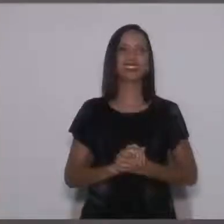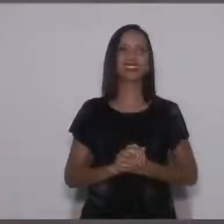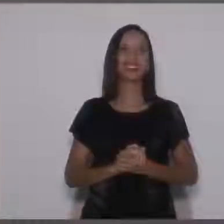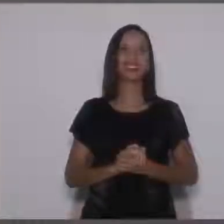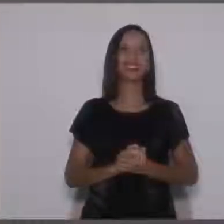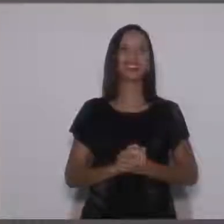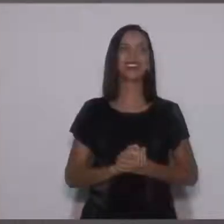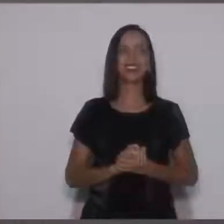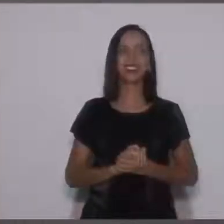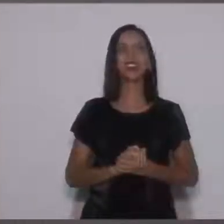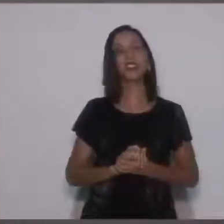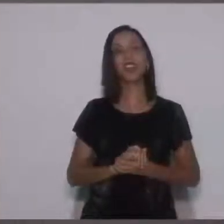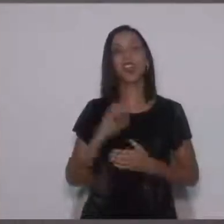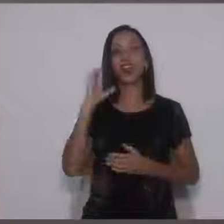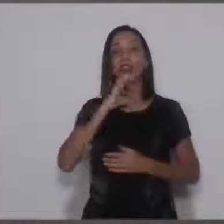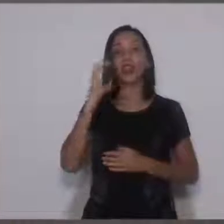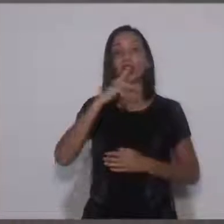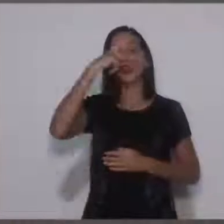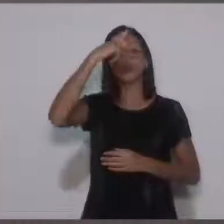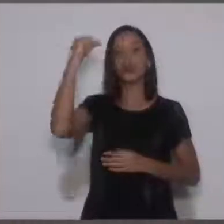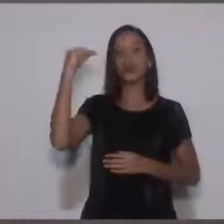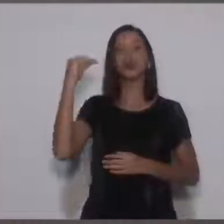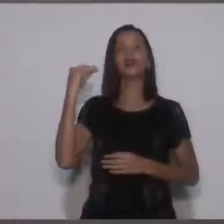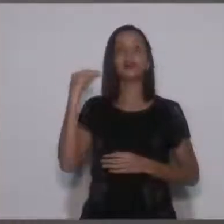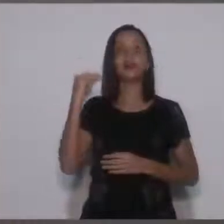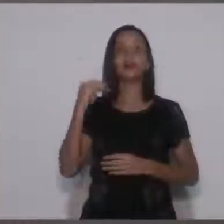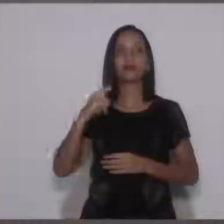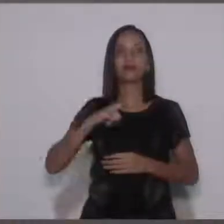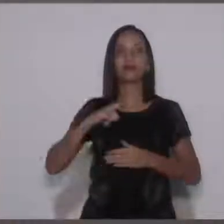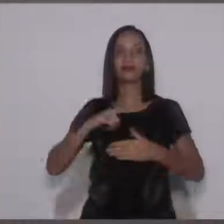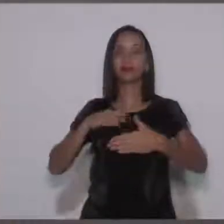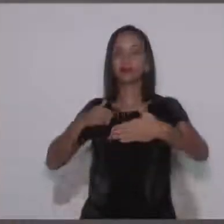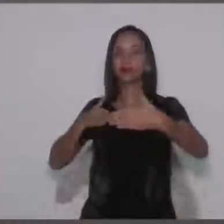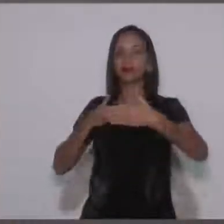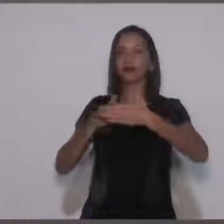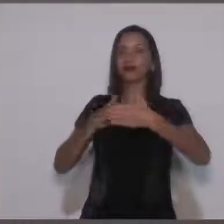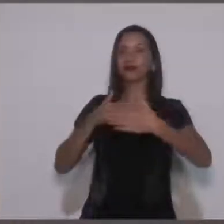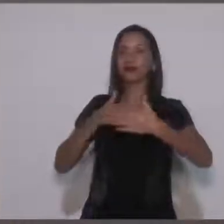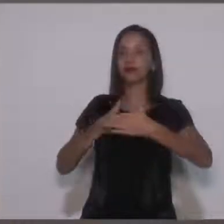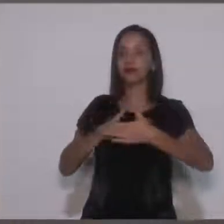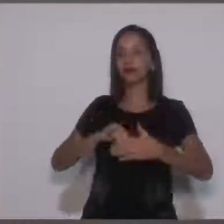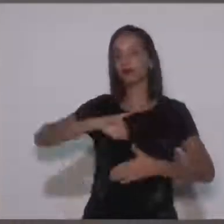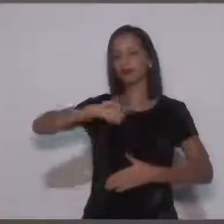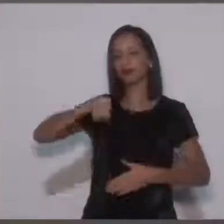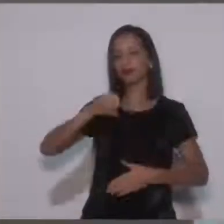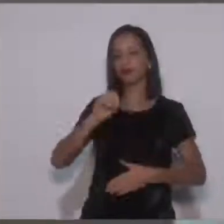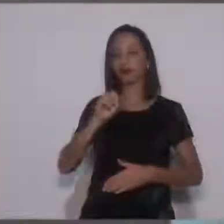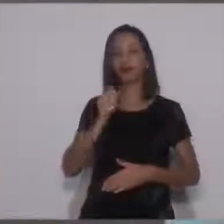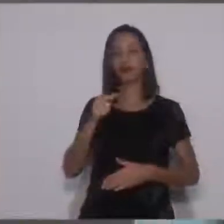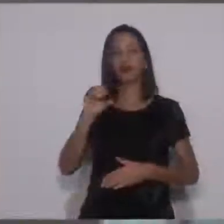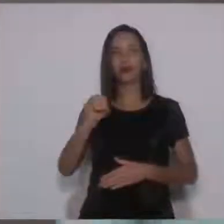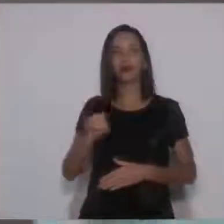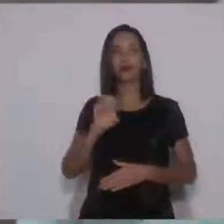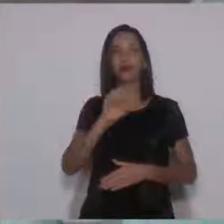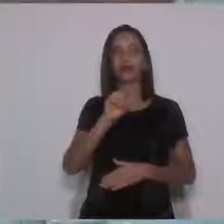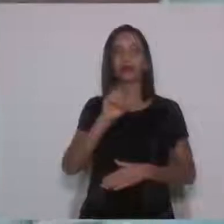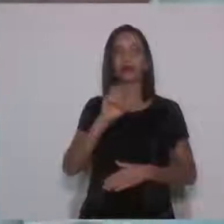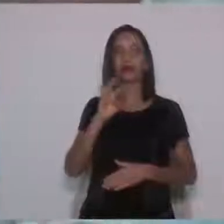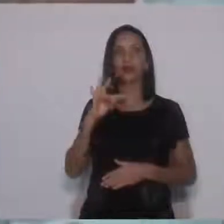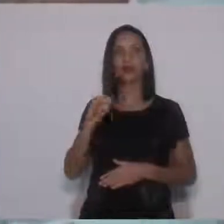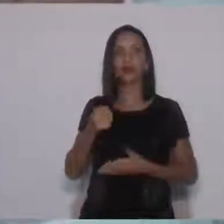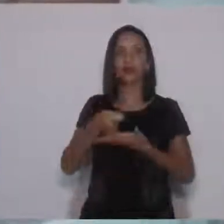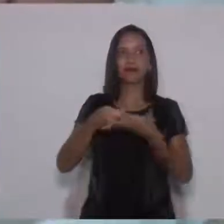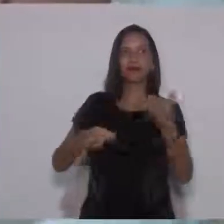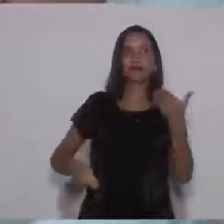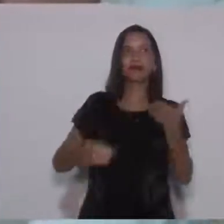Urgência da Prefeitura e resolver o problema da interdição da Rua João Midoeta. Acabei de redigir ali